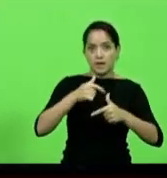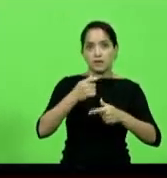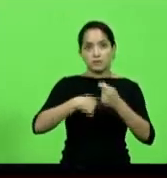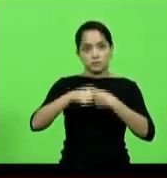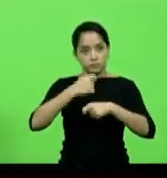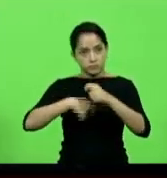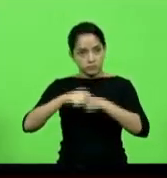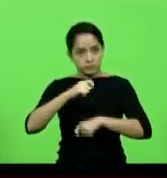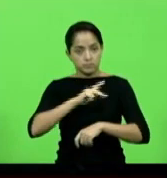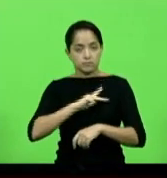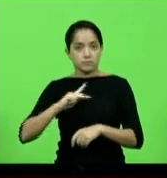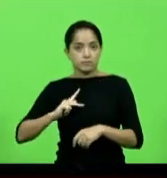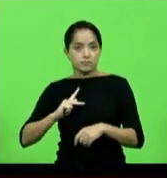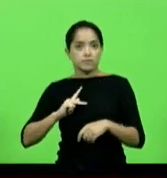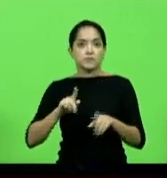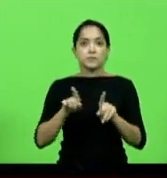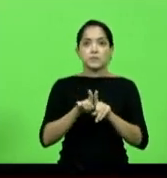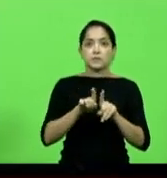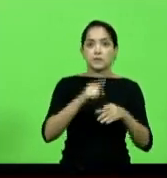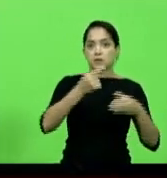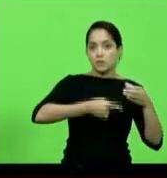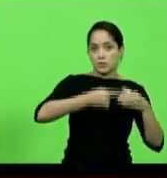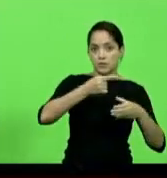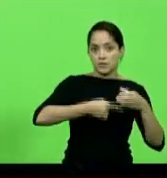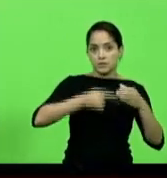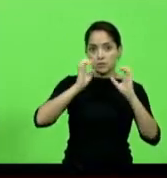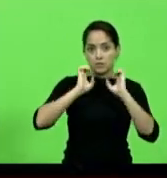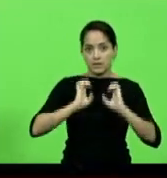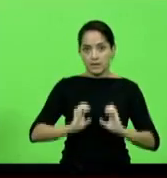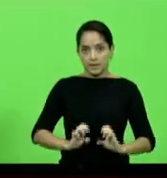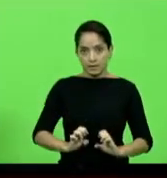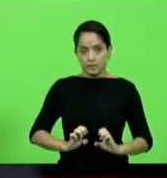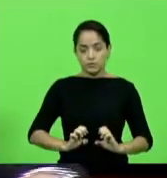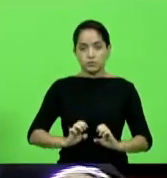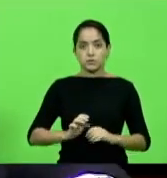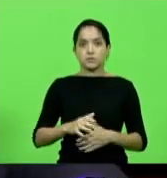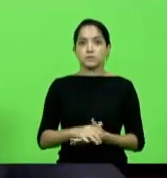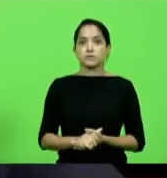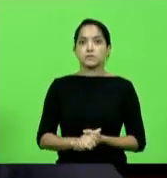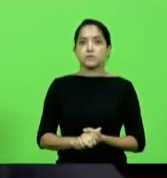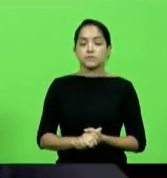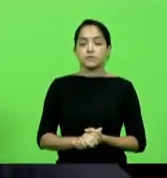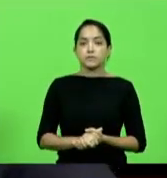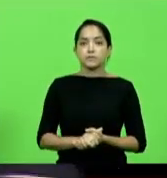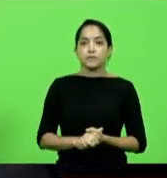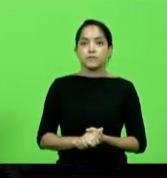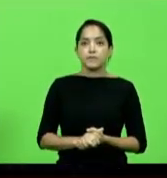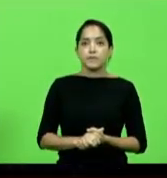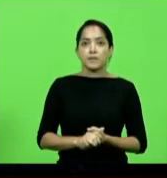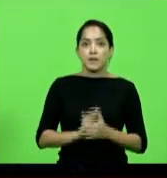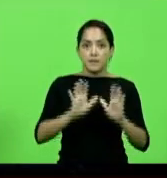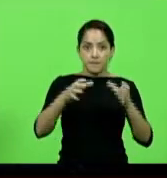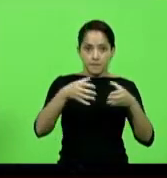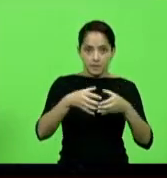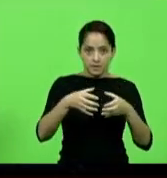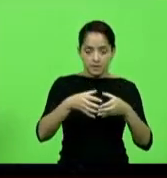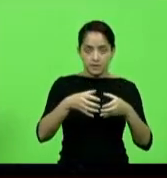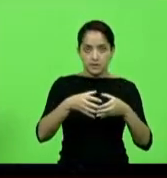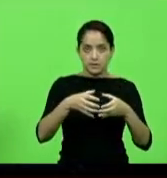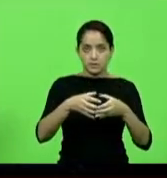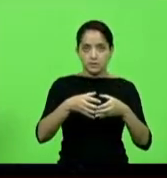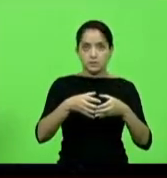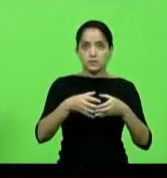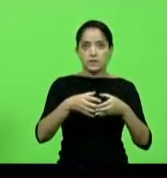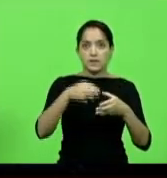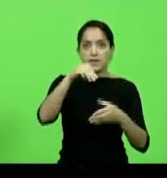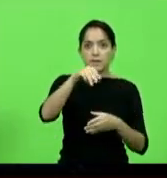Serviço Público e Comissão de Ética e Decoro Parlamentar. Bancada, bloco